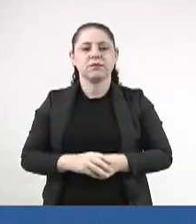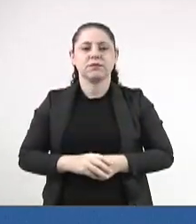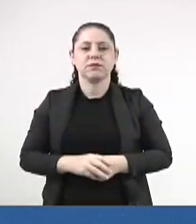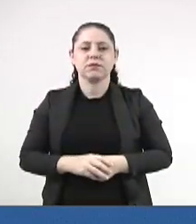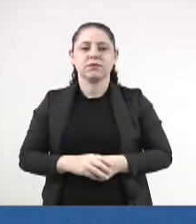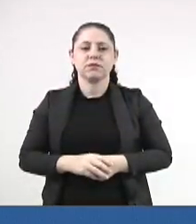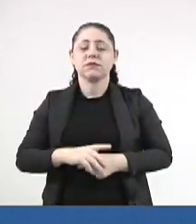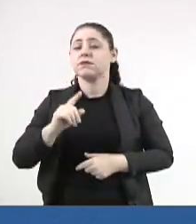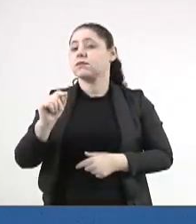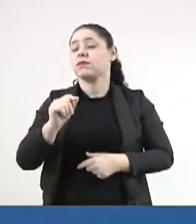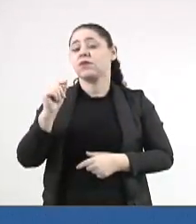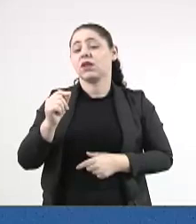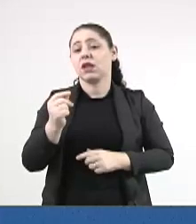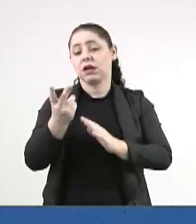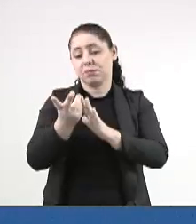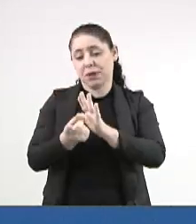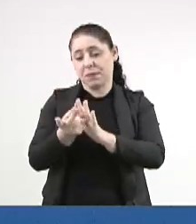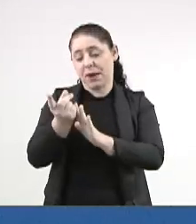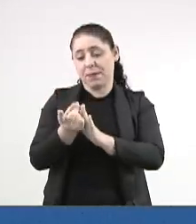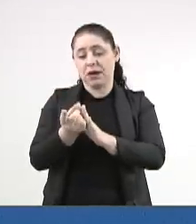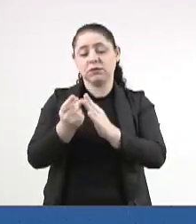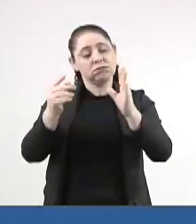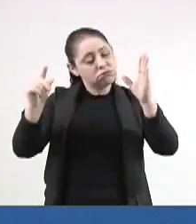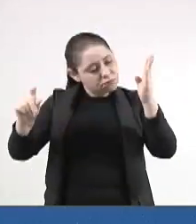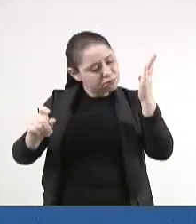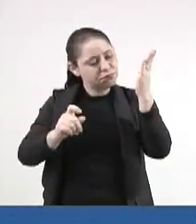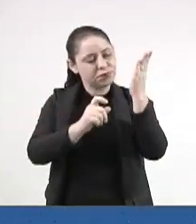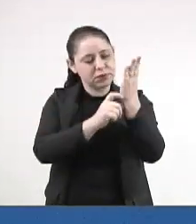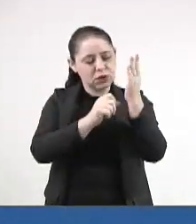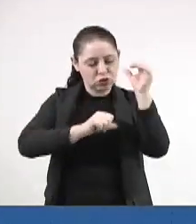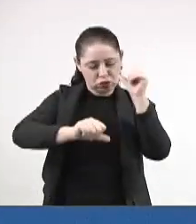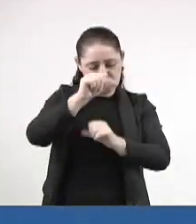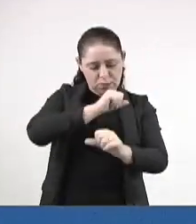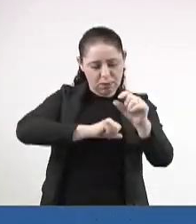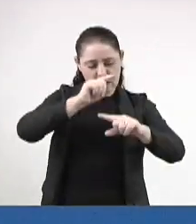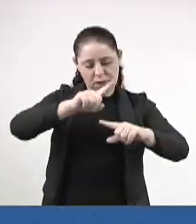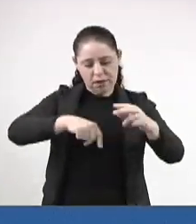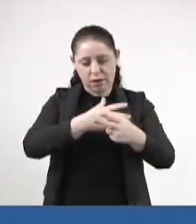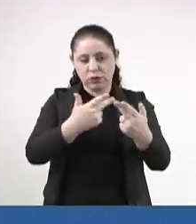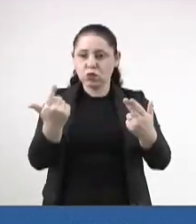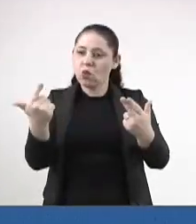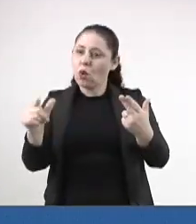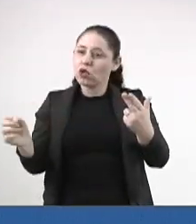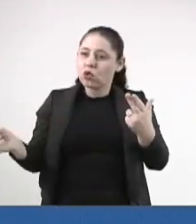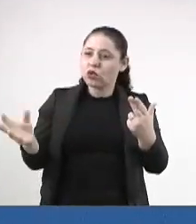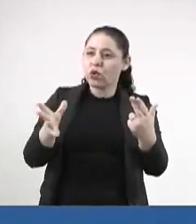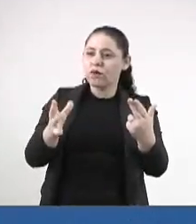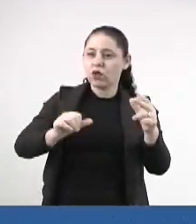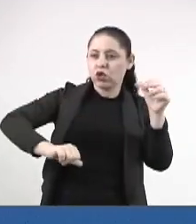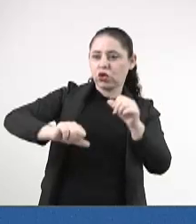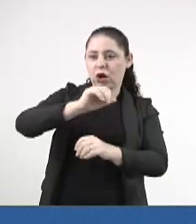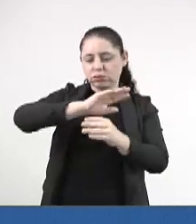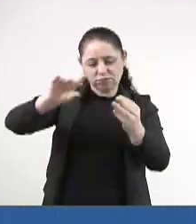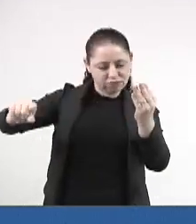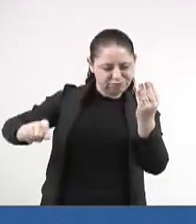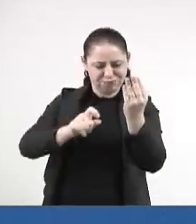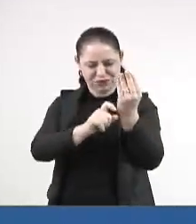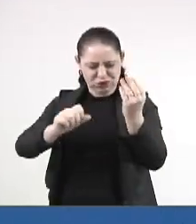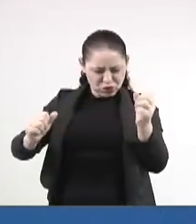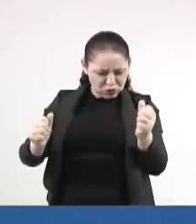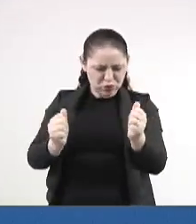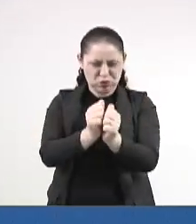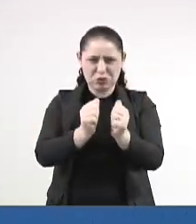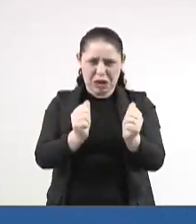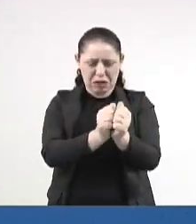Ganha-se o lucro da instalação, substitui o produto, vem outro produto mais moderno, coloca em cima daquele, vai